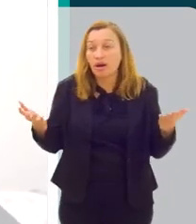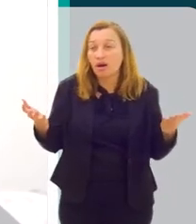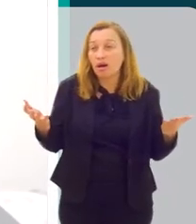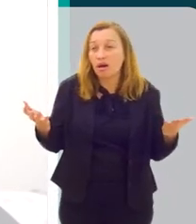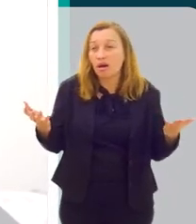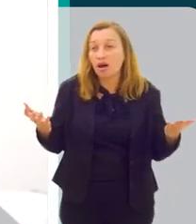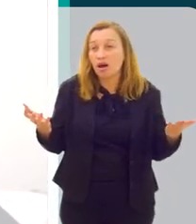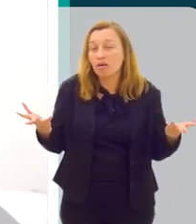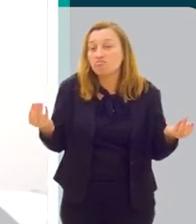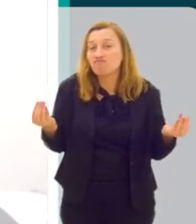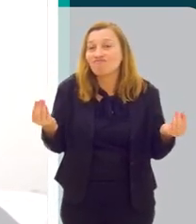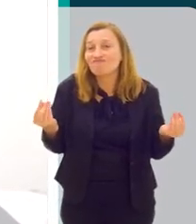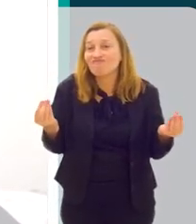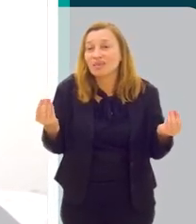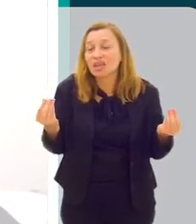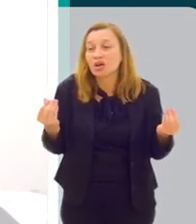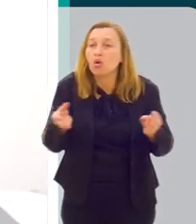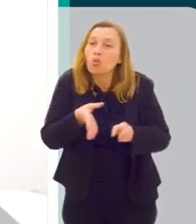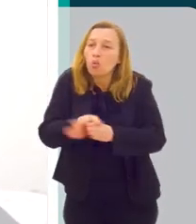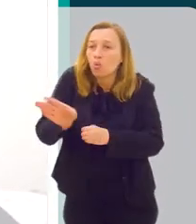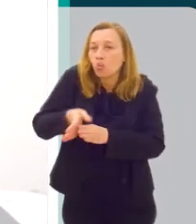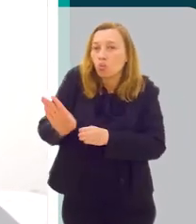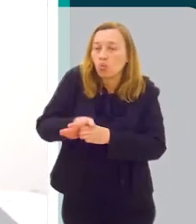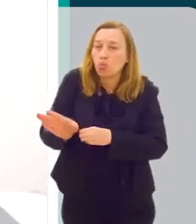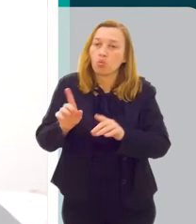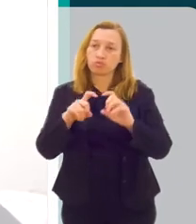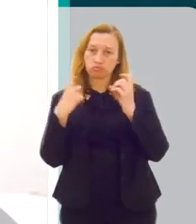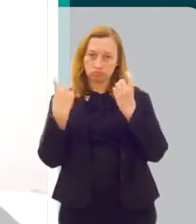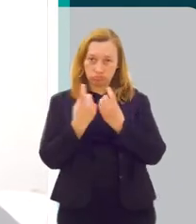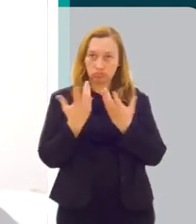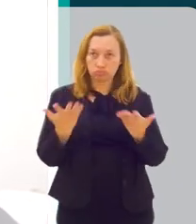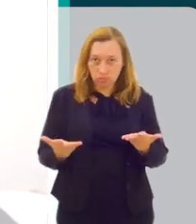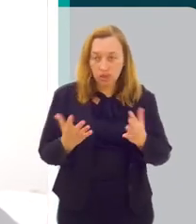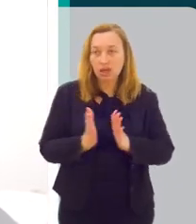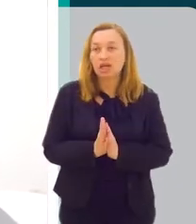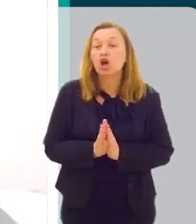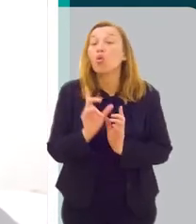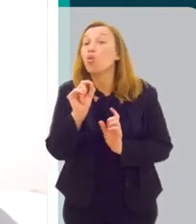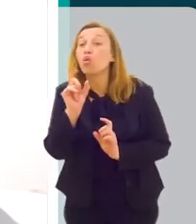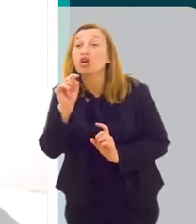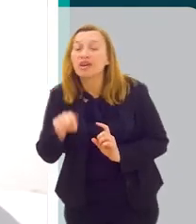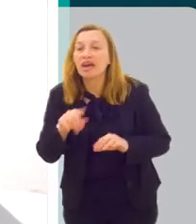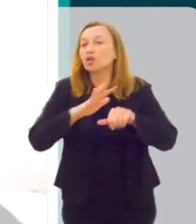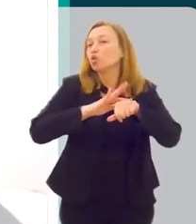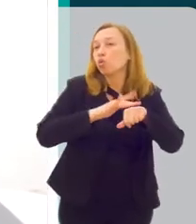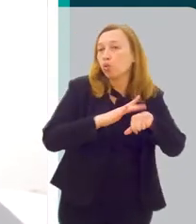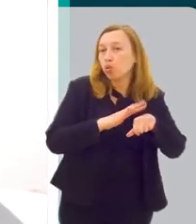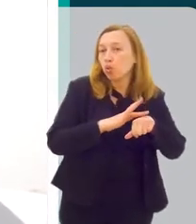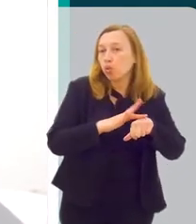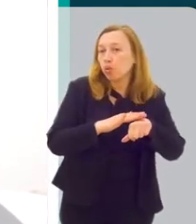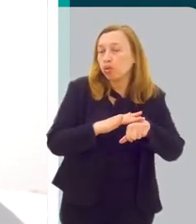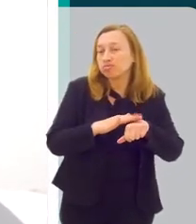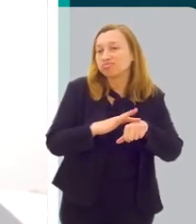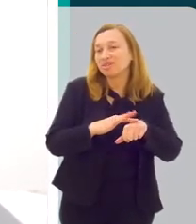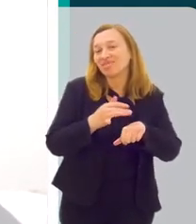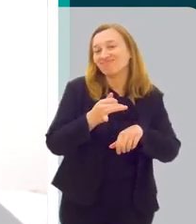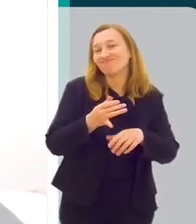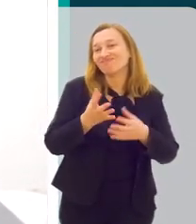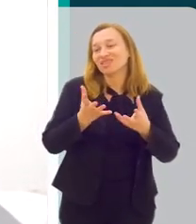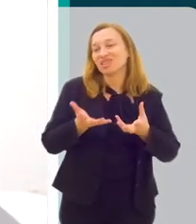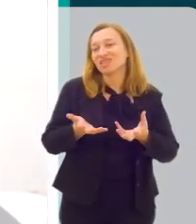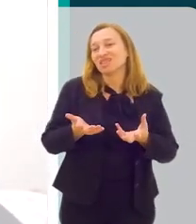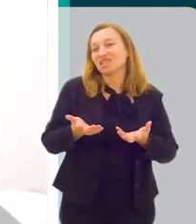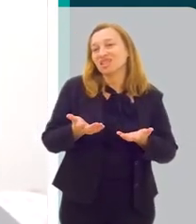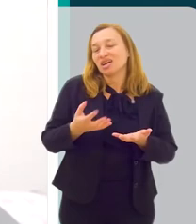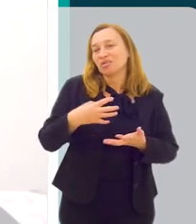questão da orientação sexual. O que é doença? É o que traz